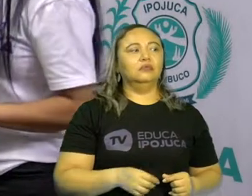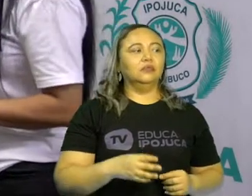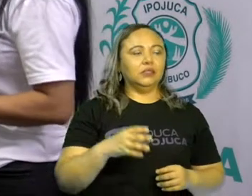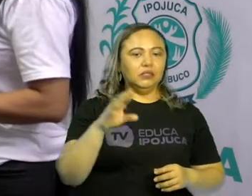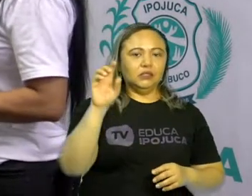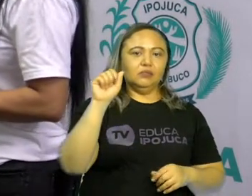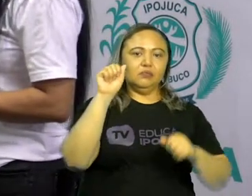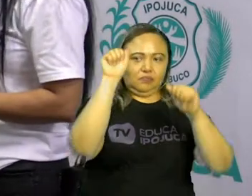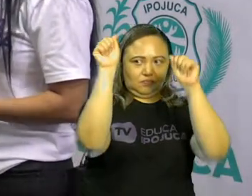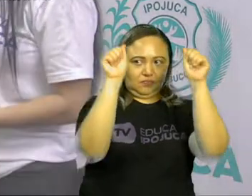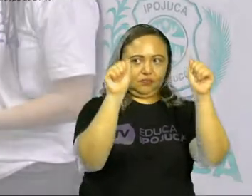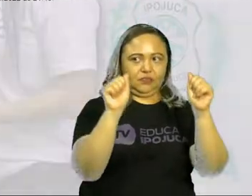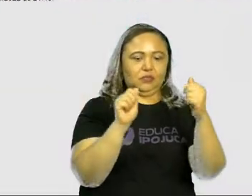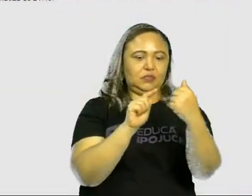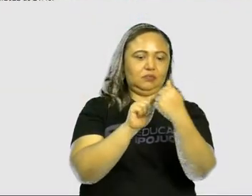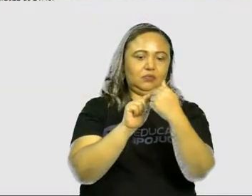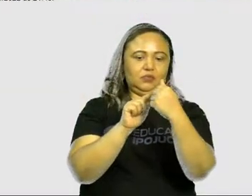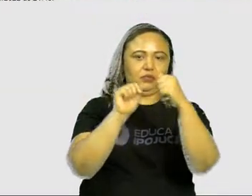arte.